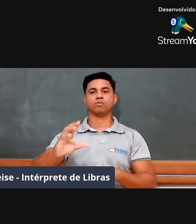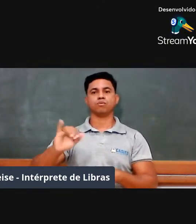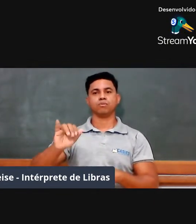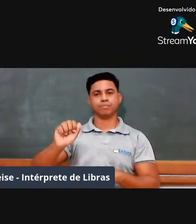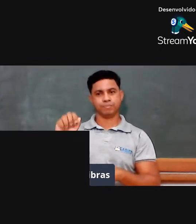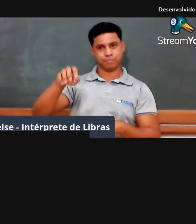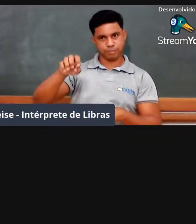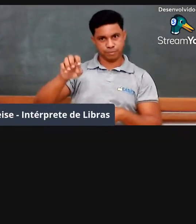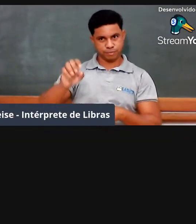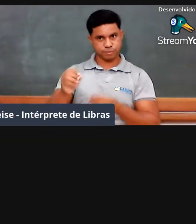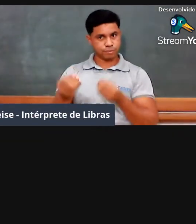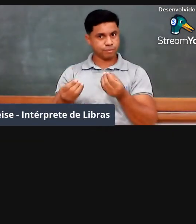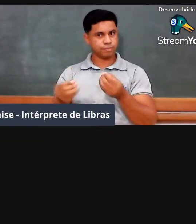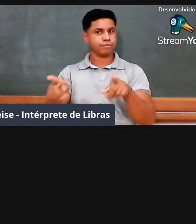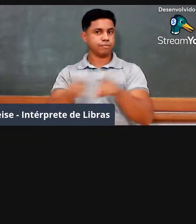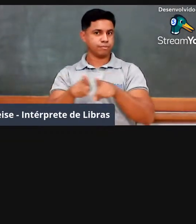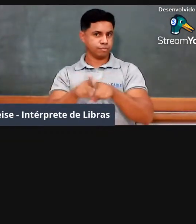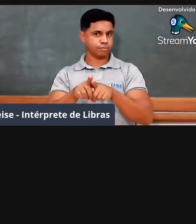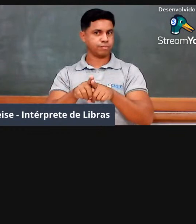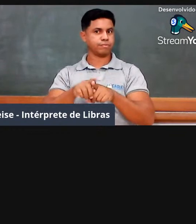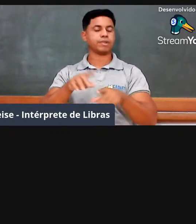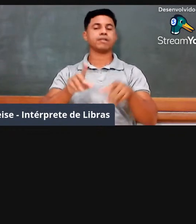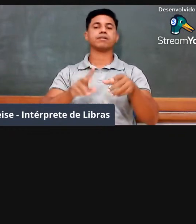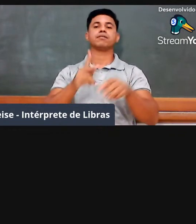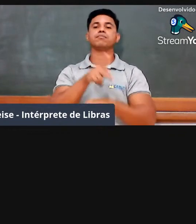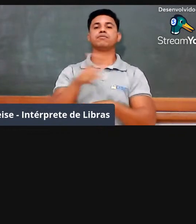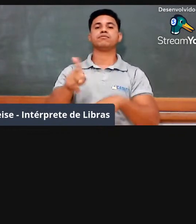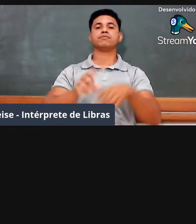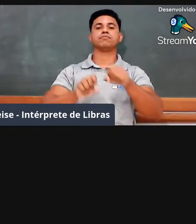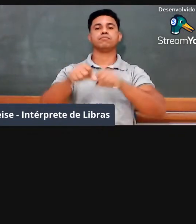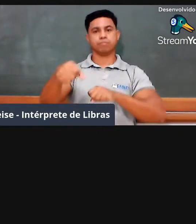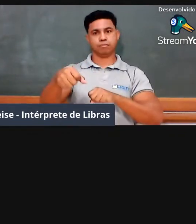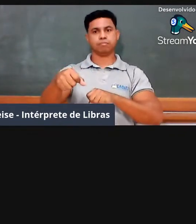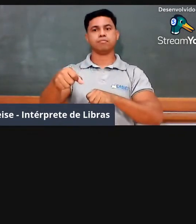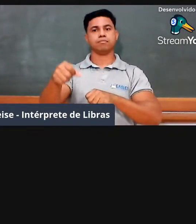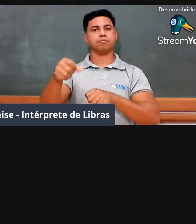da Diretoria Regional de Barra do Garças.